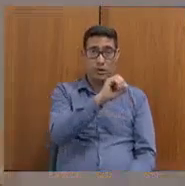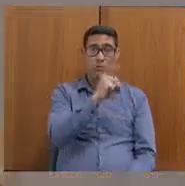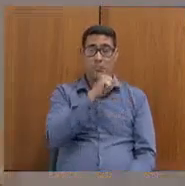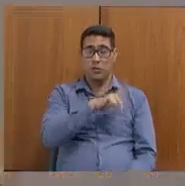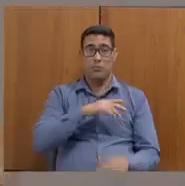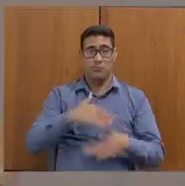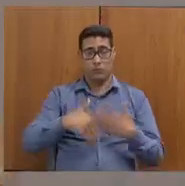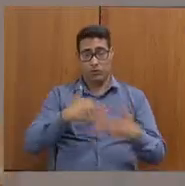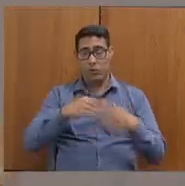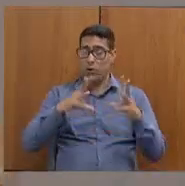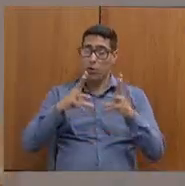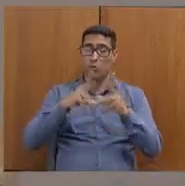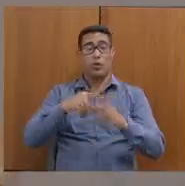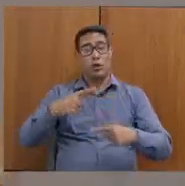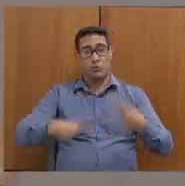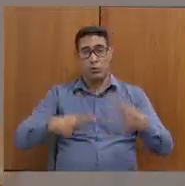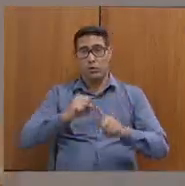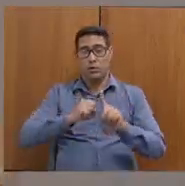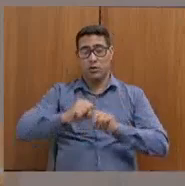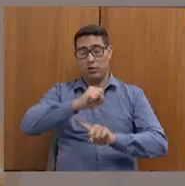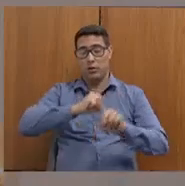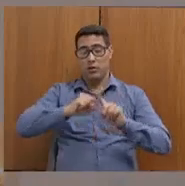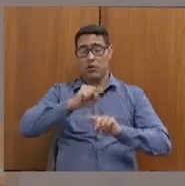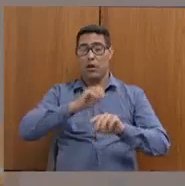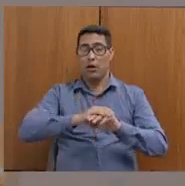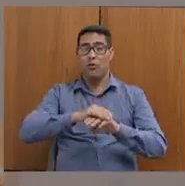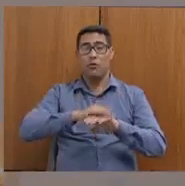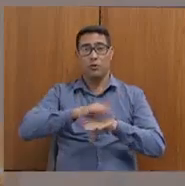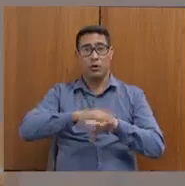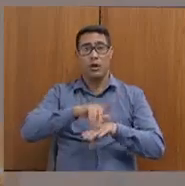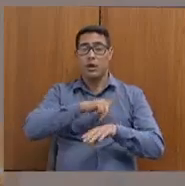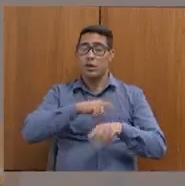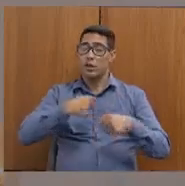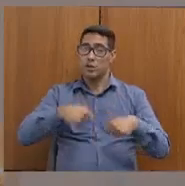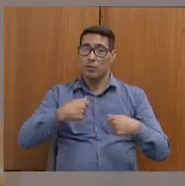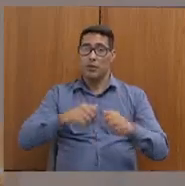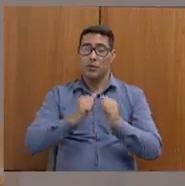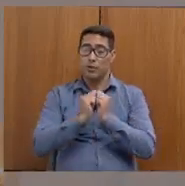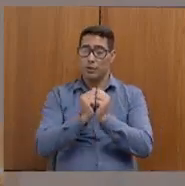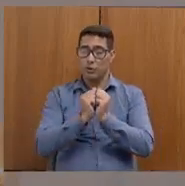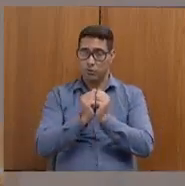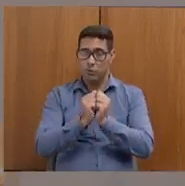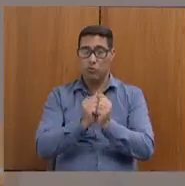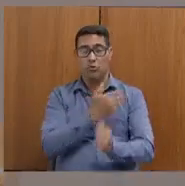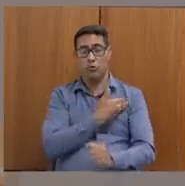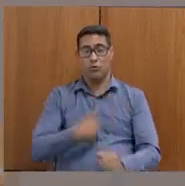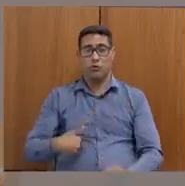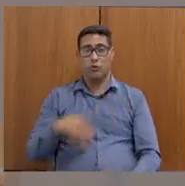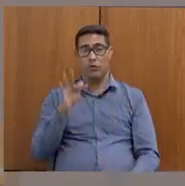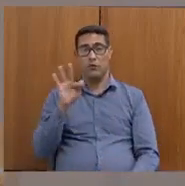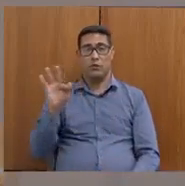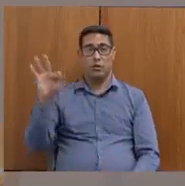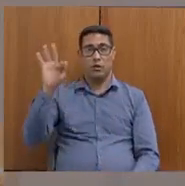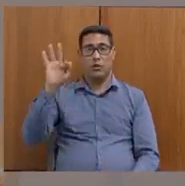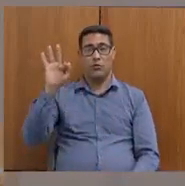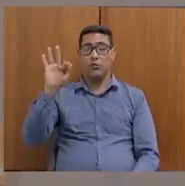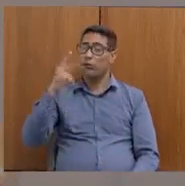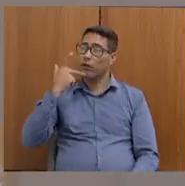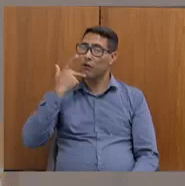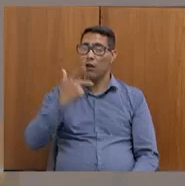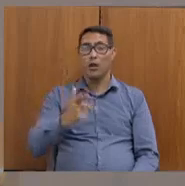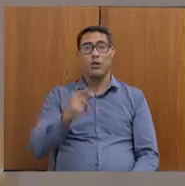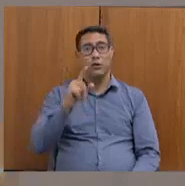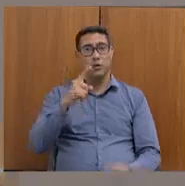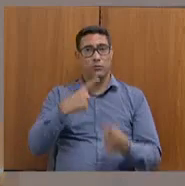Toda política de assistencial é tripartite, e nós temos que caminhar junto com o governo federal. Então, gostaria de falar isso, porque